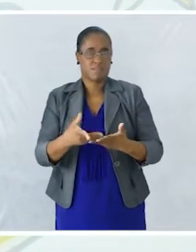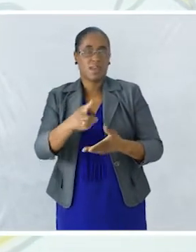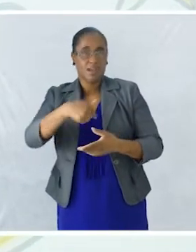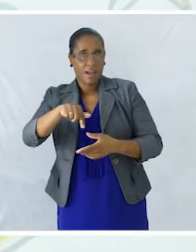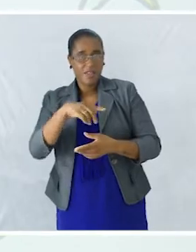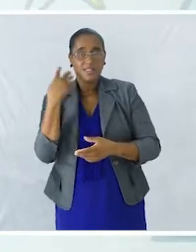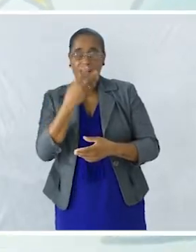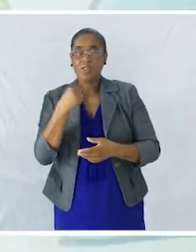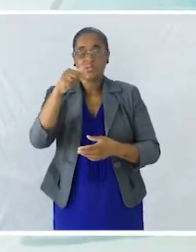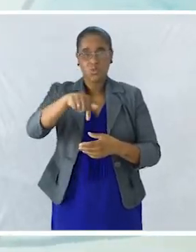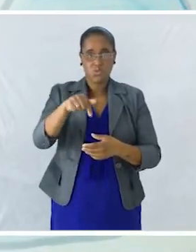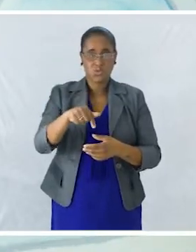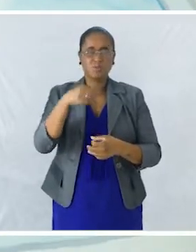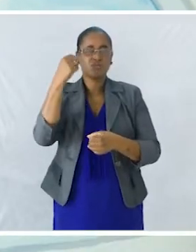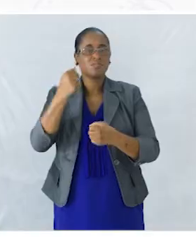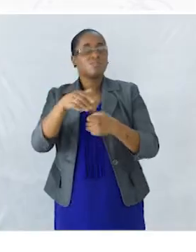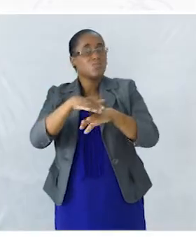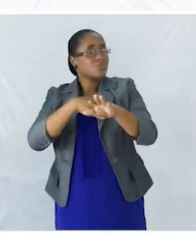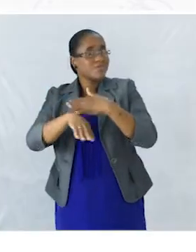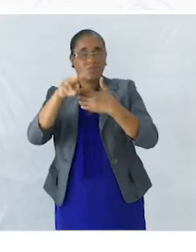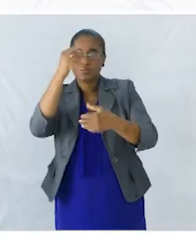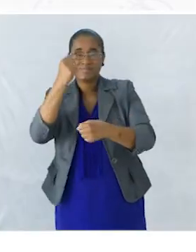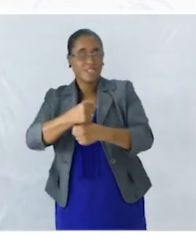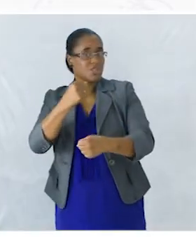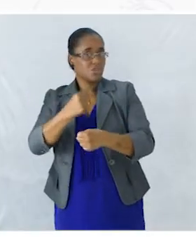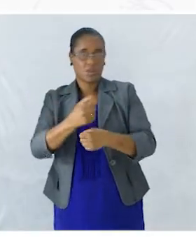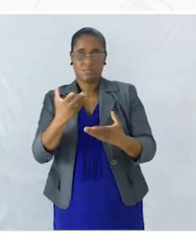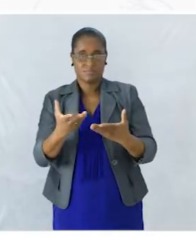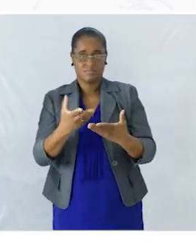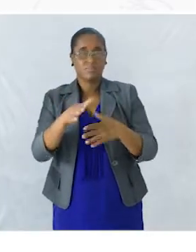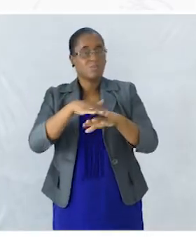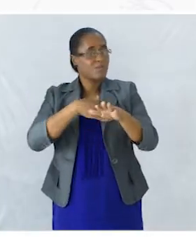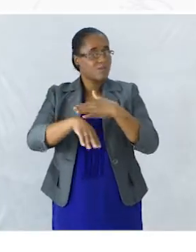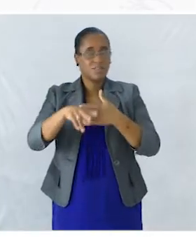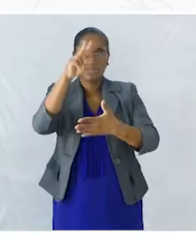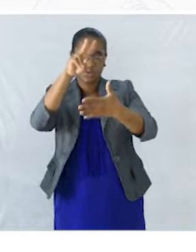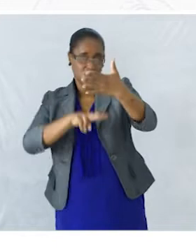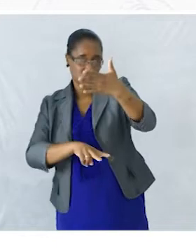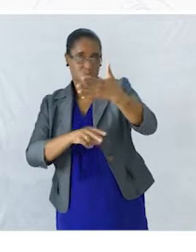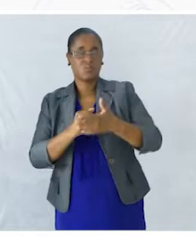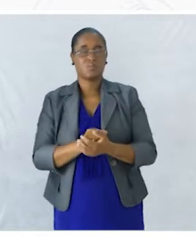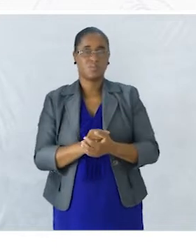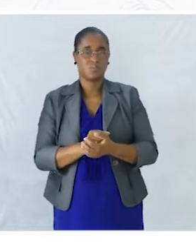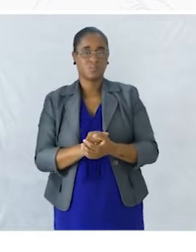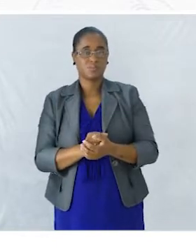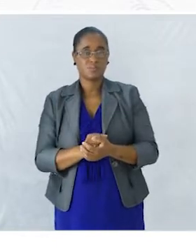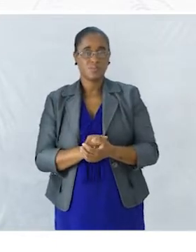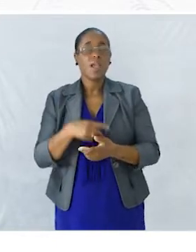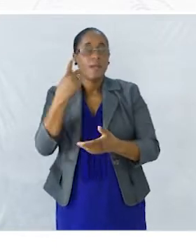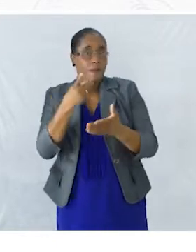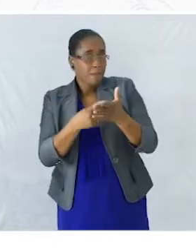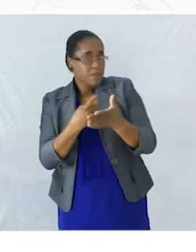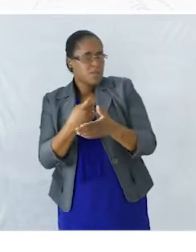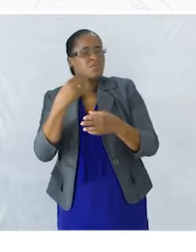hoje é sobre produção textual, produção de textos. Então é preciso ter